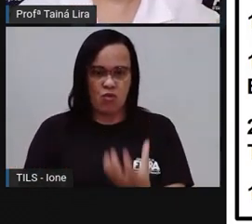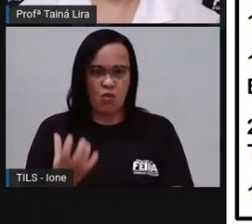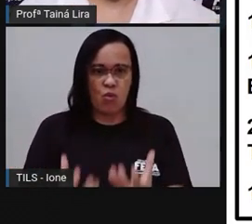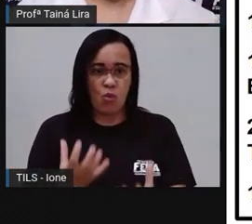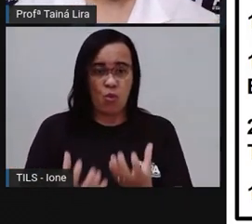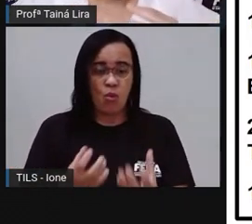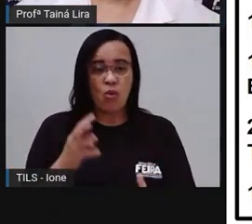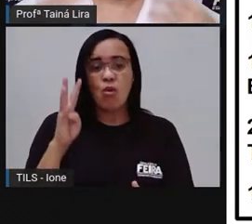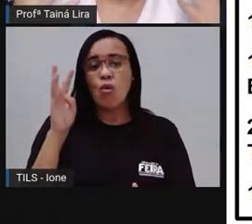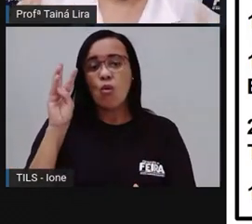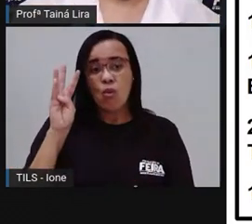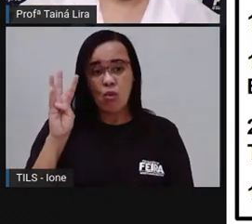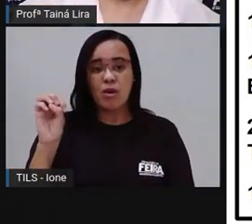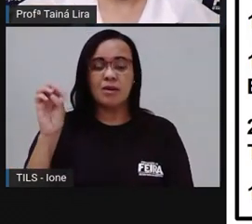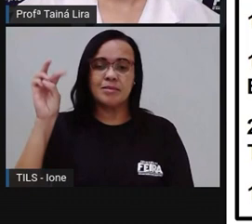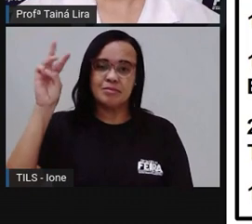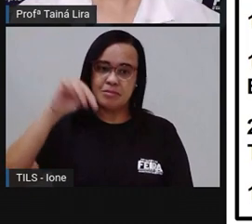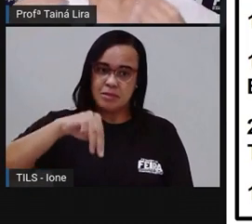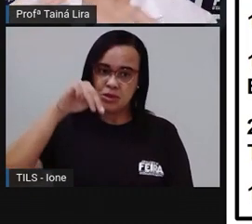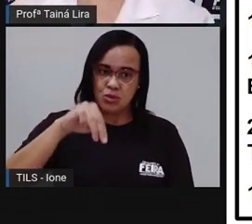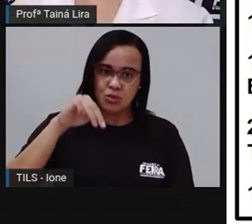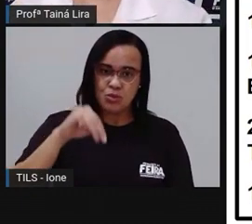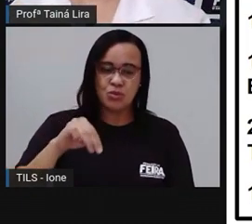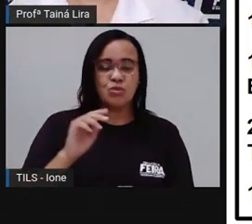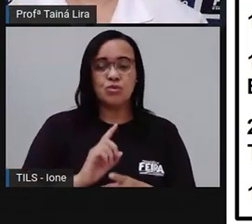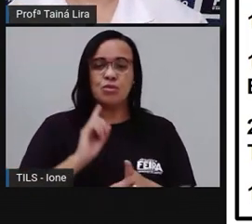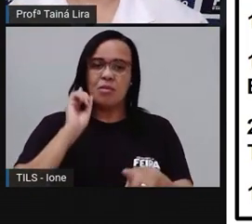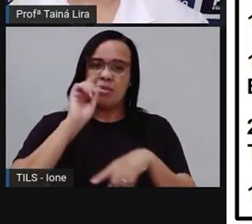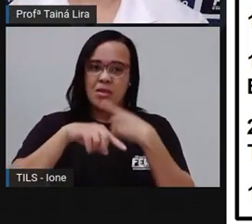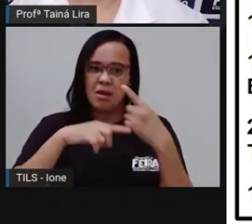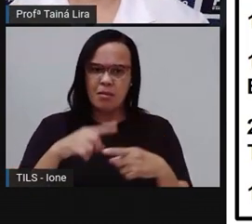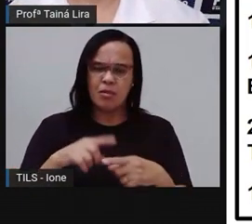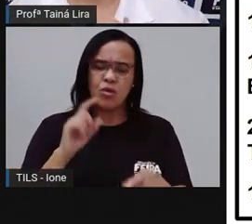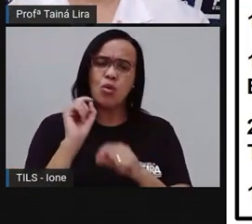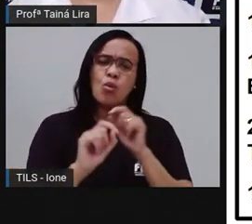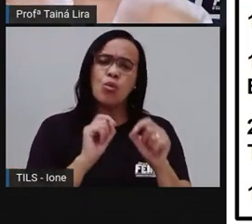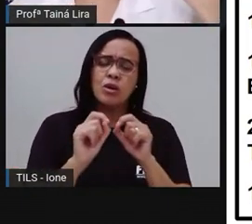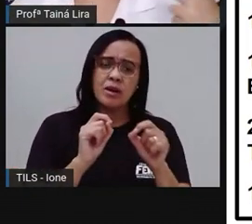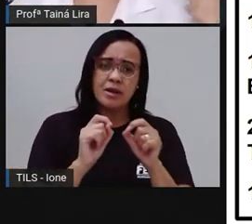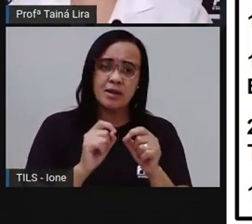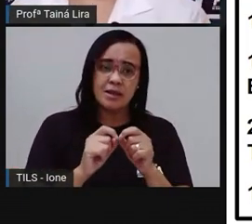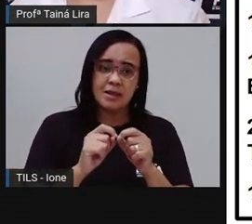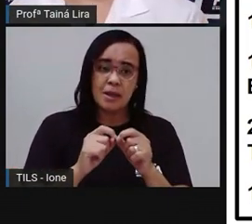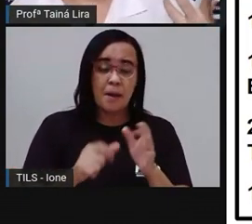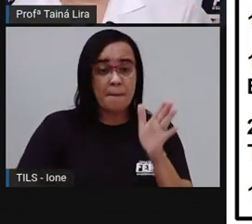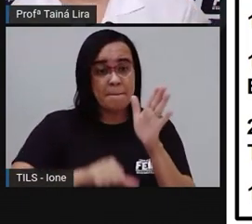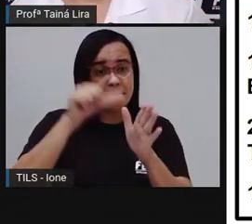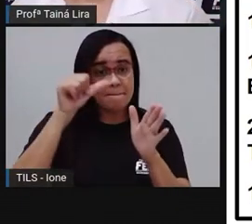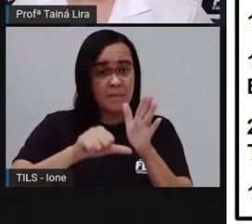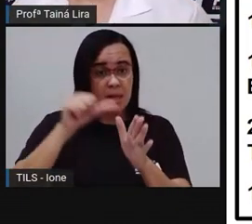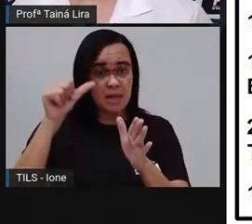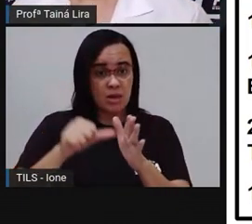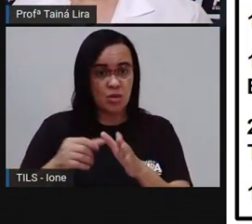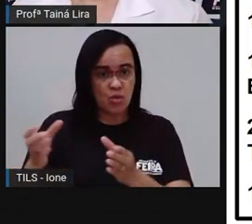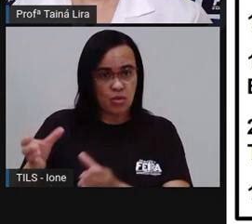eu vou fazer o meu bolo, a primeira coisa que eu vou fazer é colocar o fermento em pó, certo?